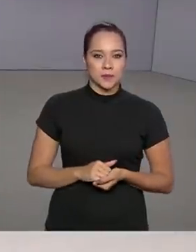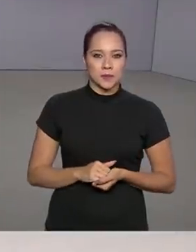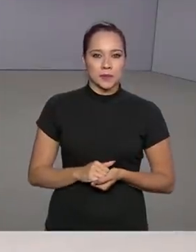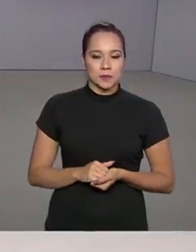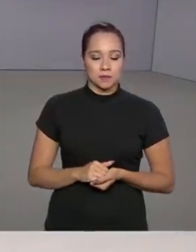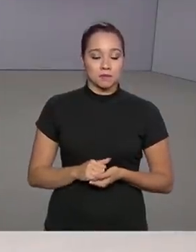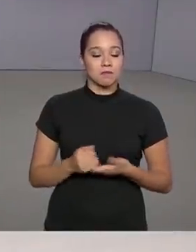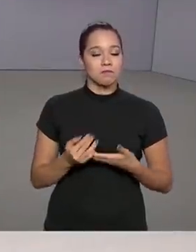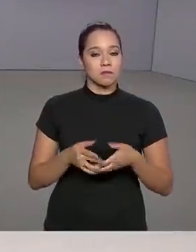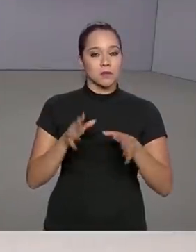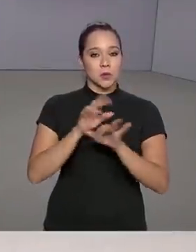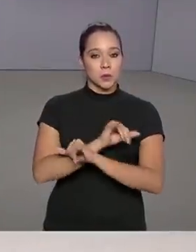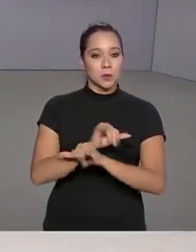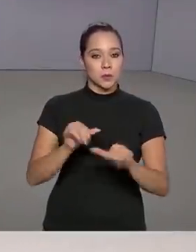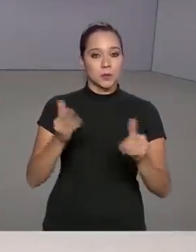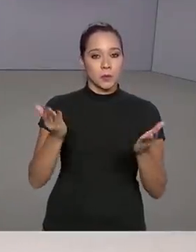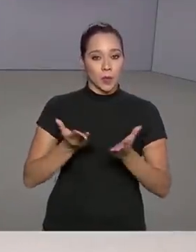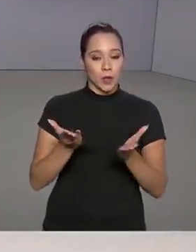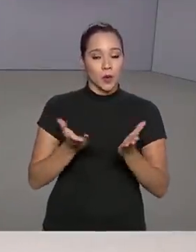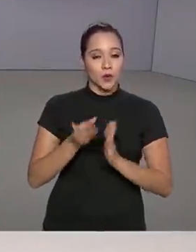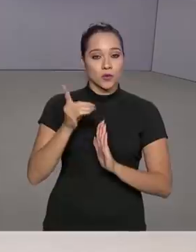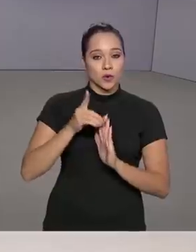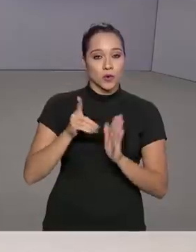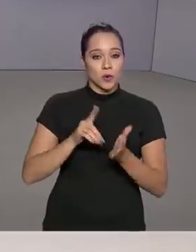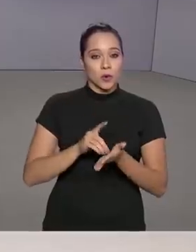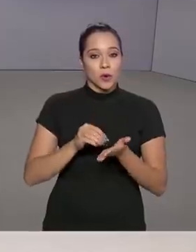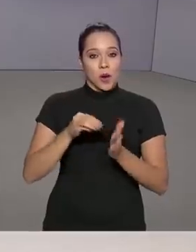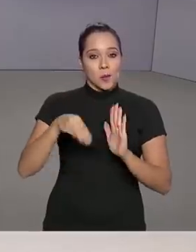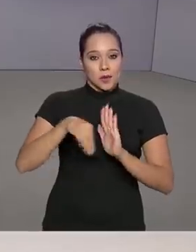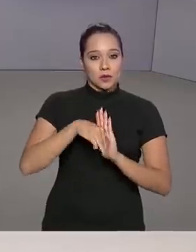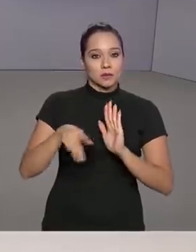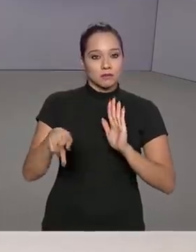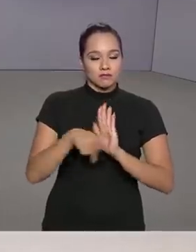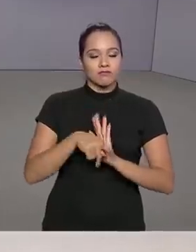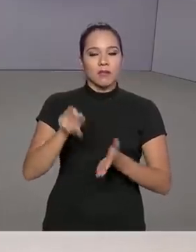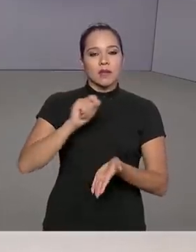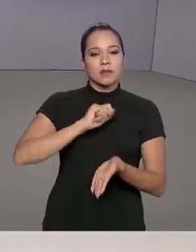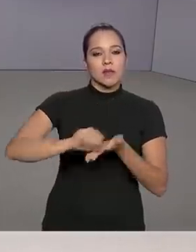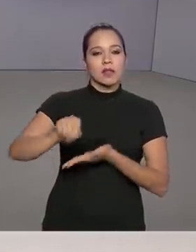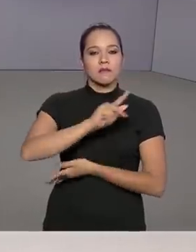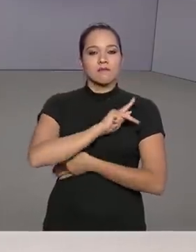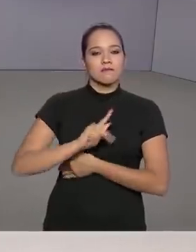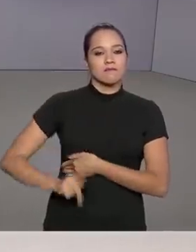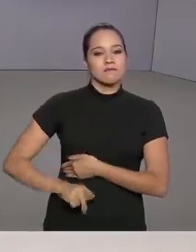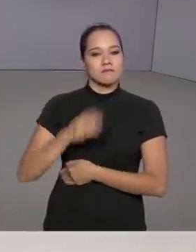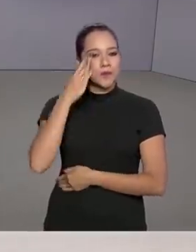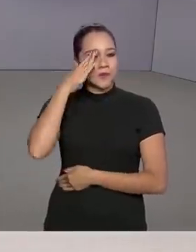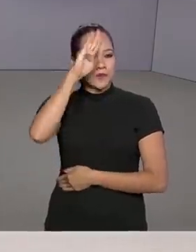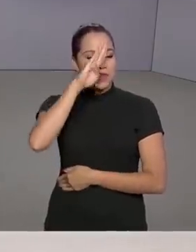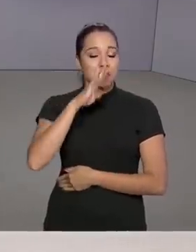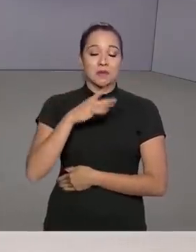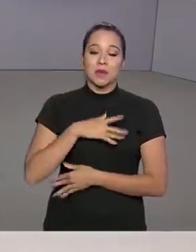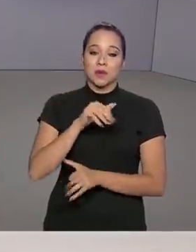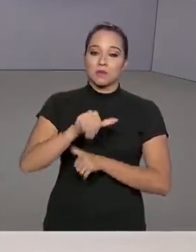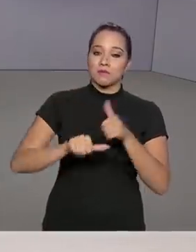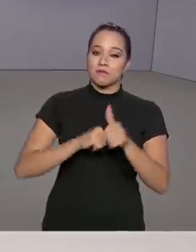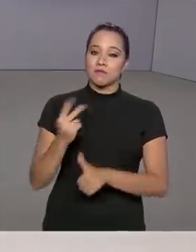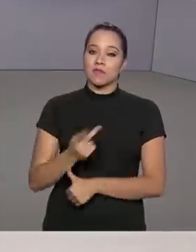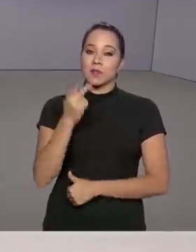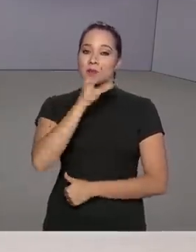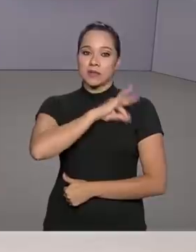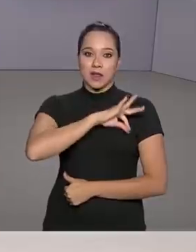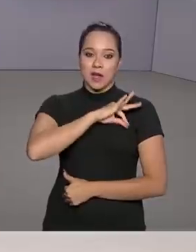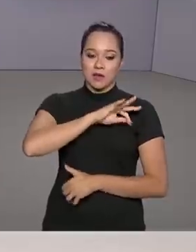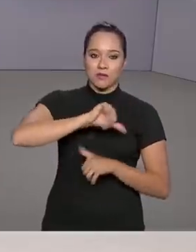Foi publicada hoje no Diário Oficial da União a medida provisória assinada pelo presidente Jair Bolsonaro, que altera o valor do salário